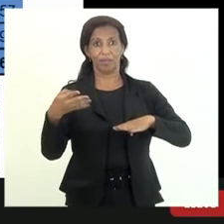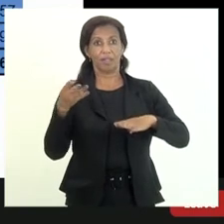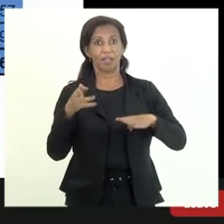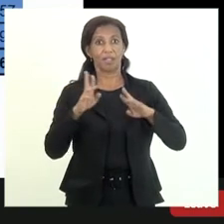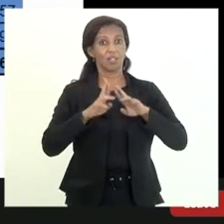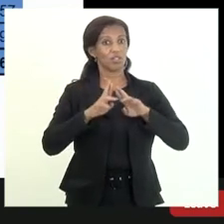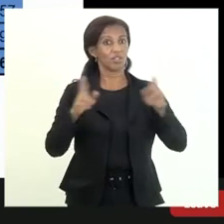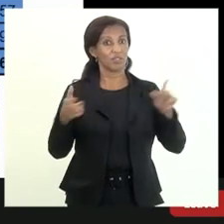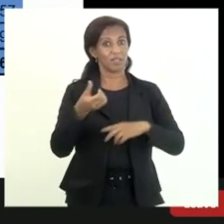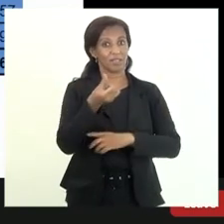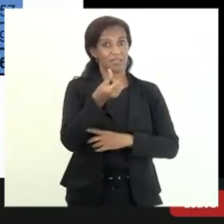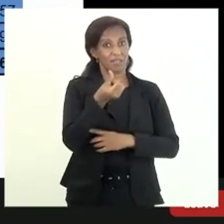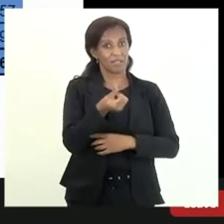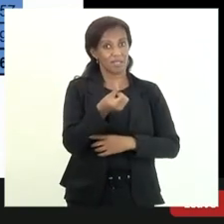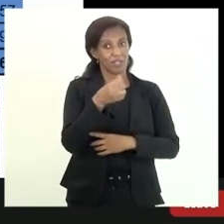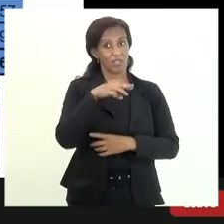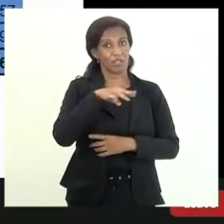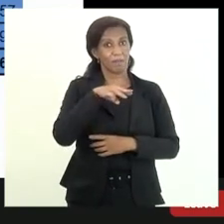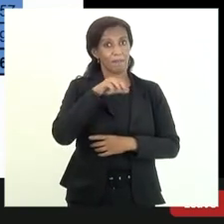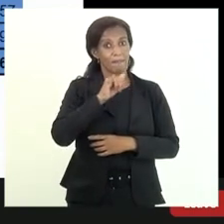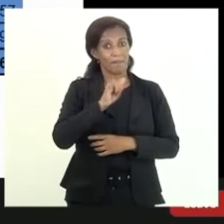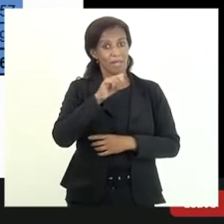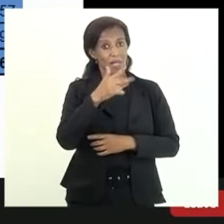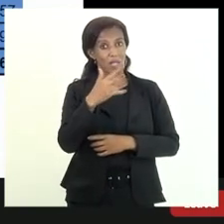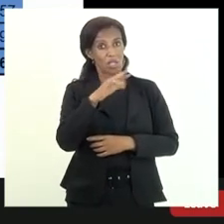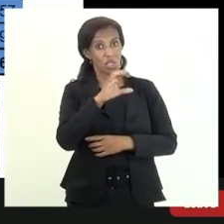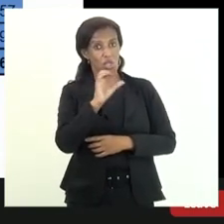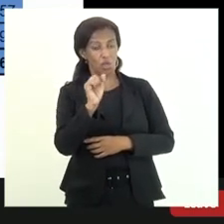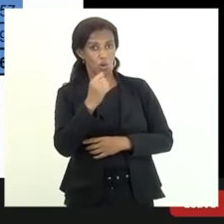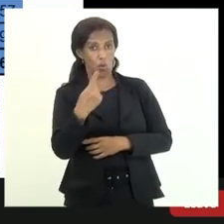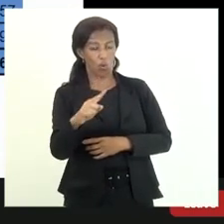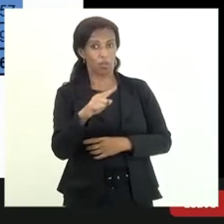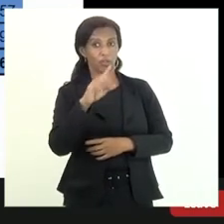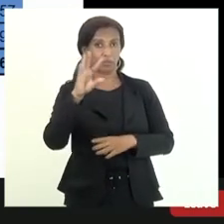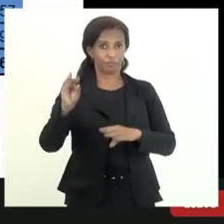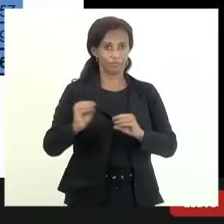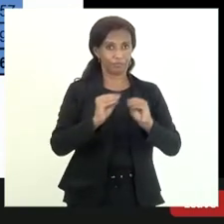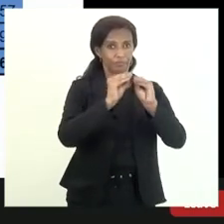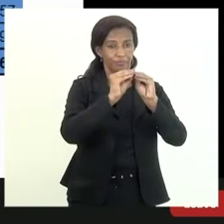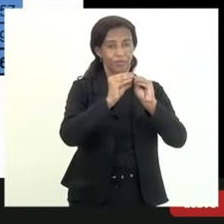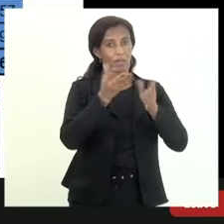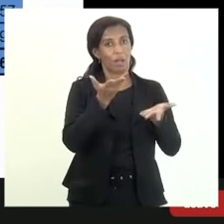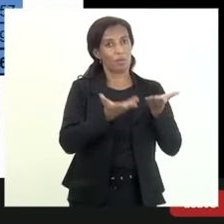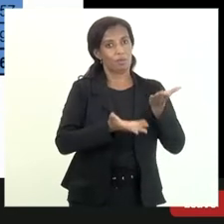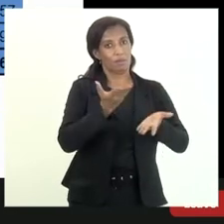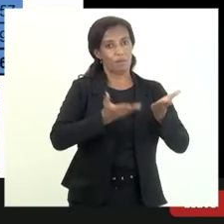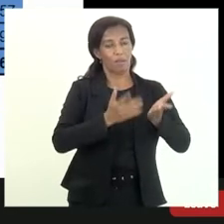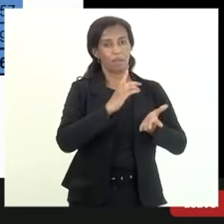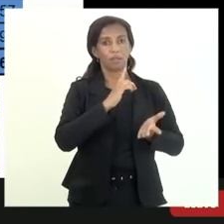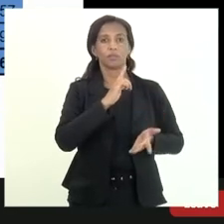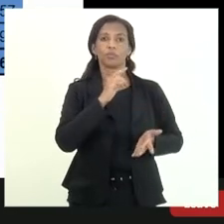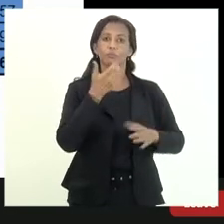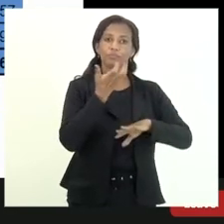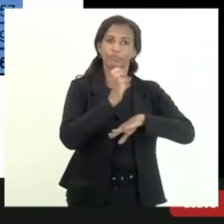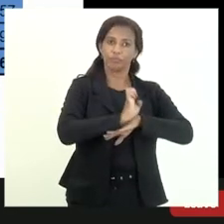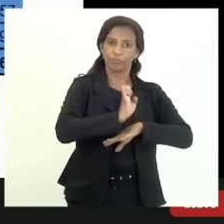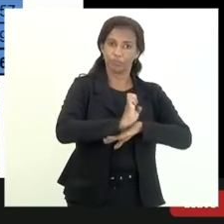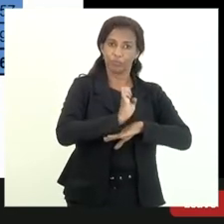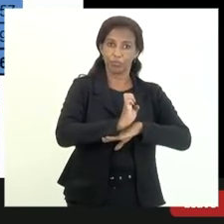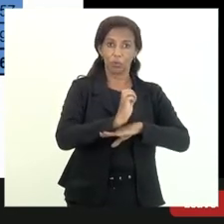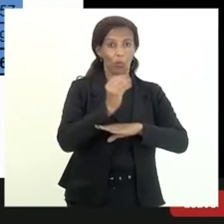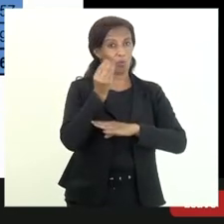seria de 6 bilhões esses 6 bilhões eles figuraram lá no balanço geral do estado como o estado tendo uma